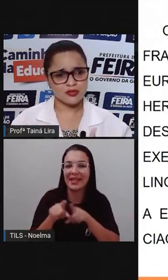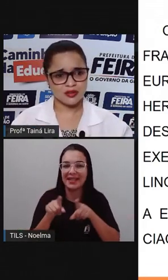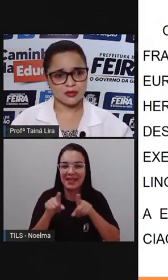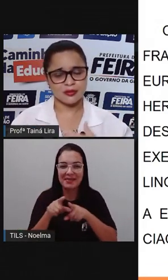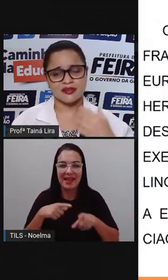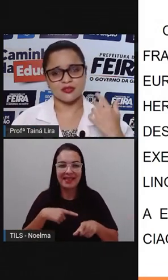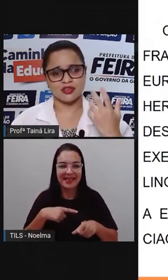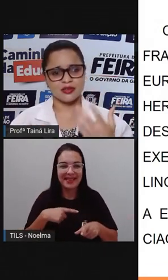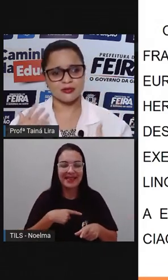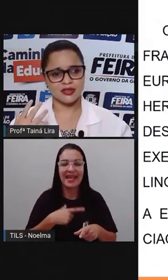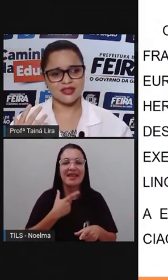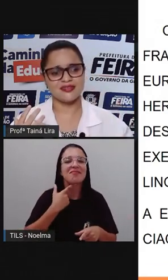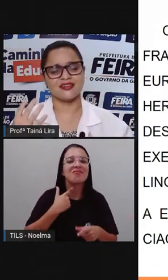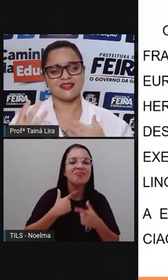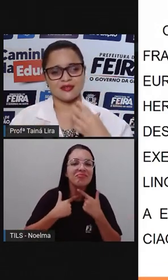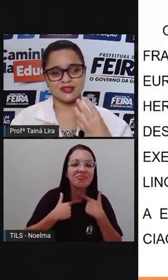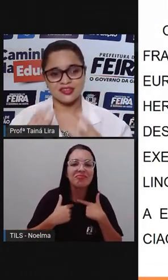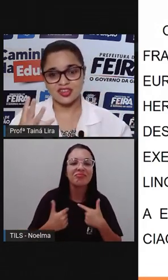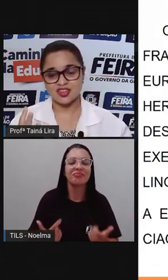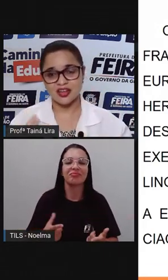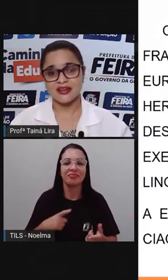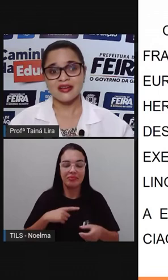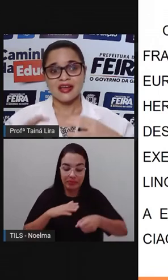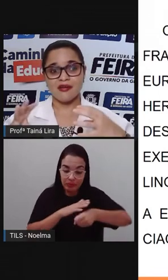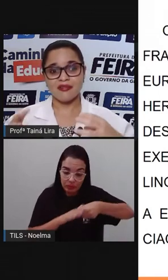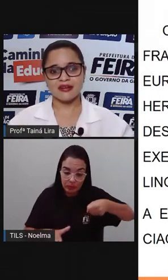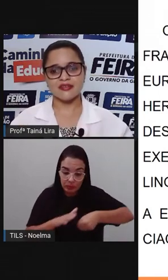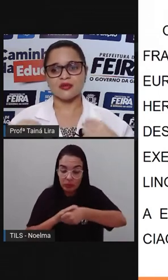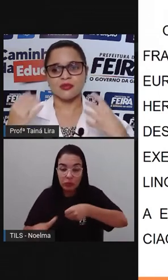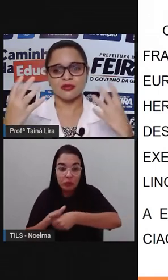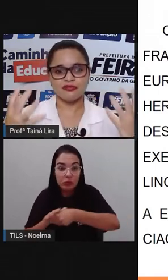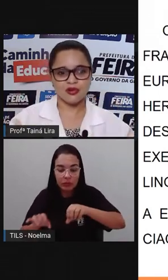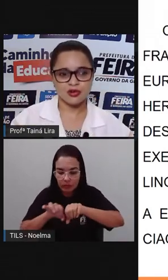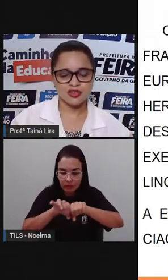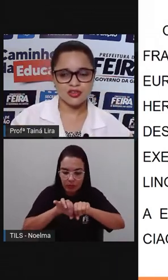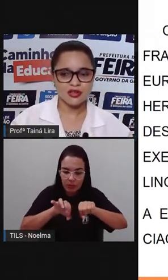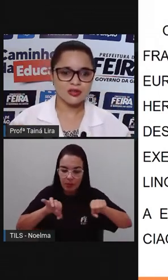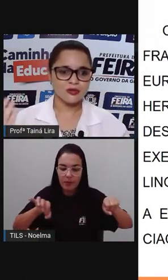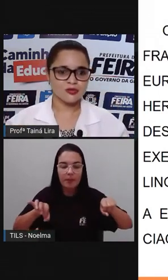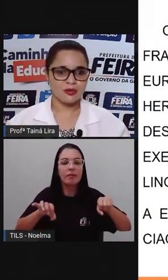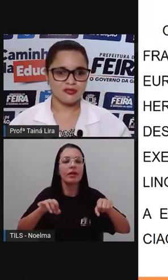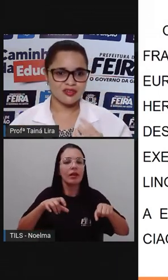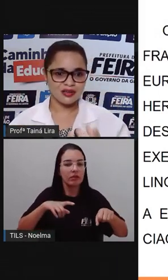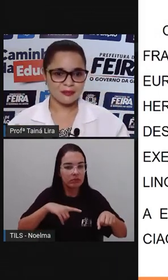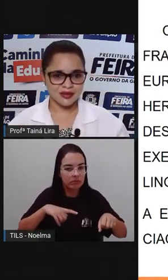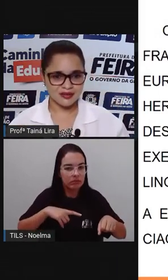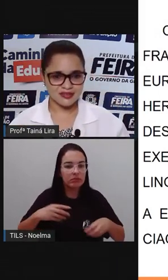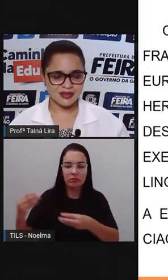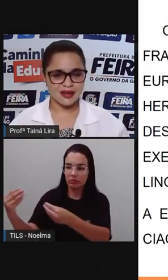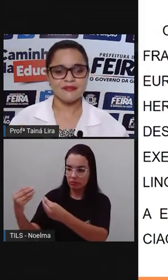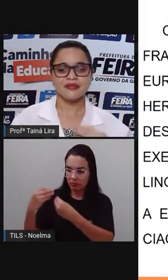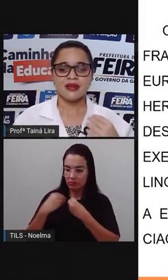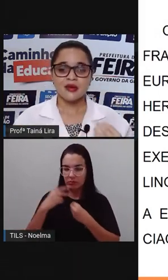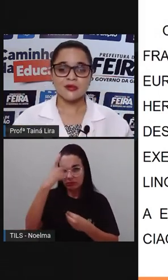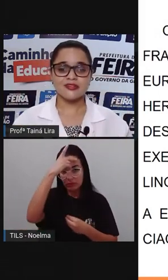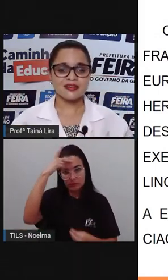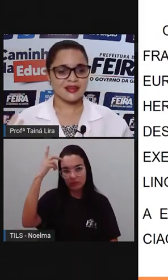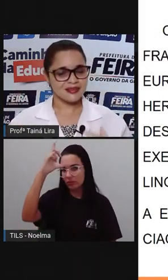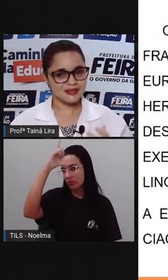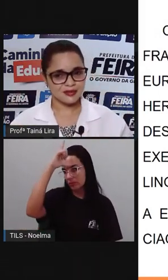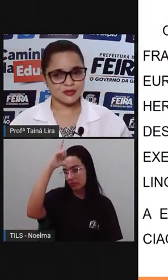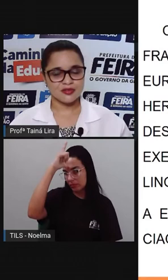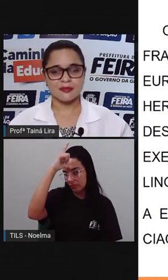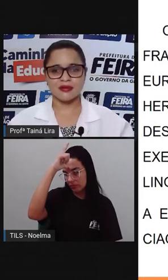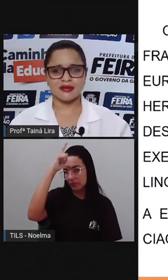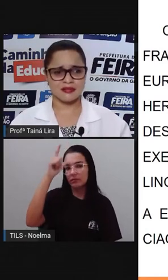nós temos aqui no Brasil de linguiça, de salsicha, é uma herança muito forte dos povos alemães, tá? Os